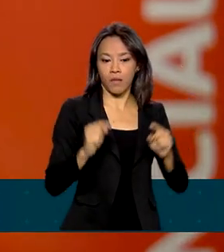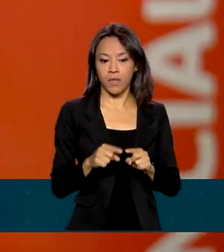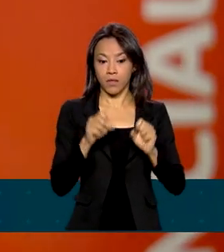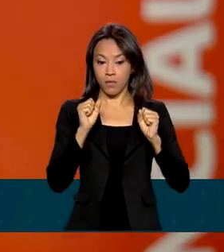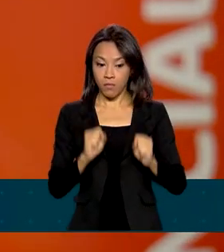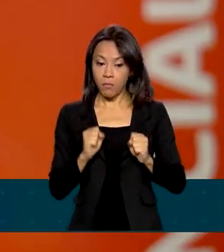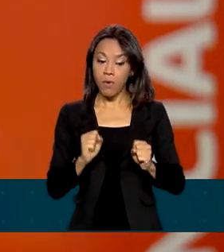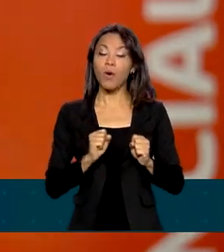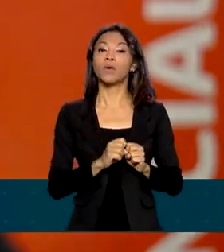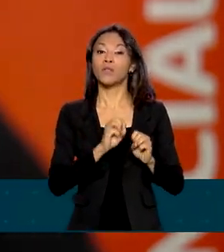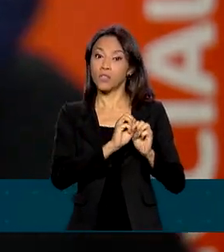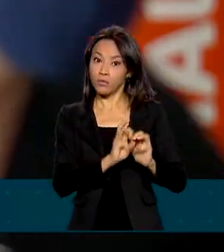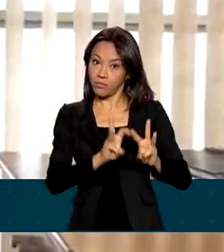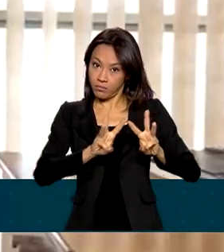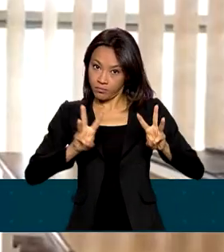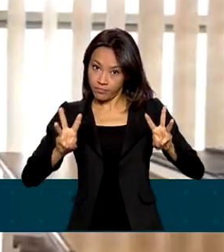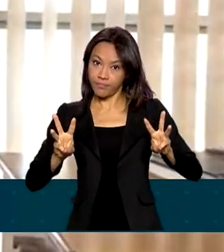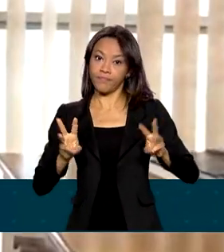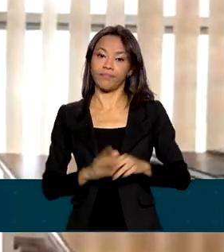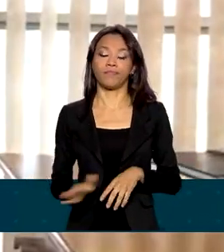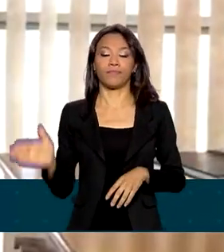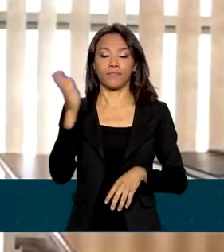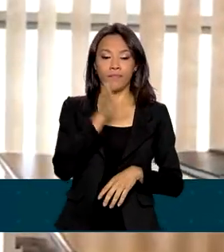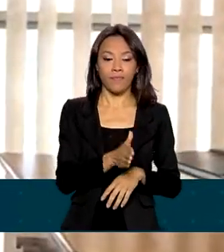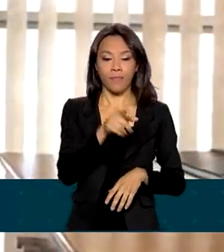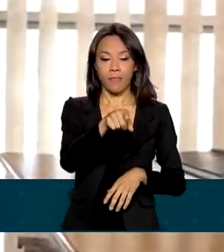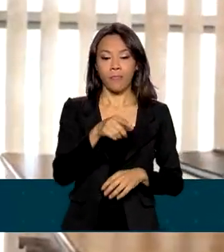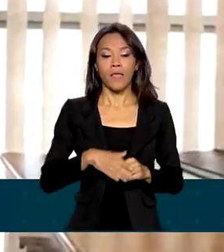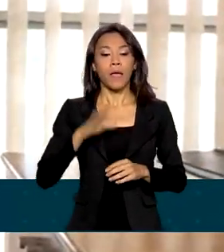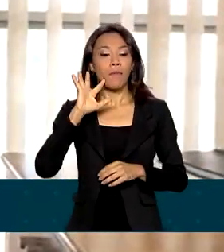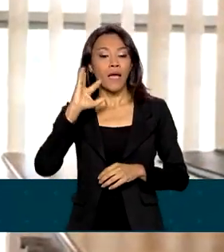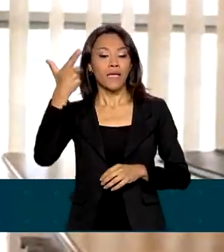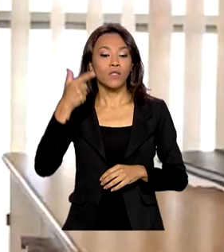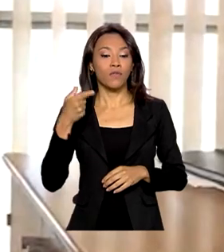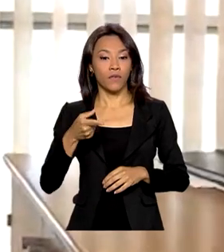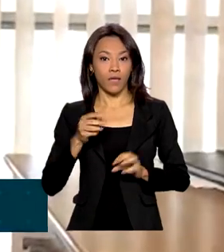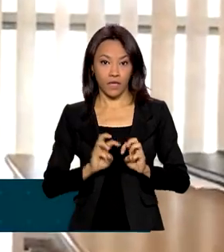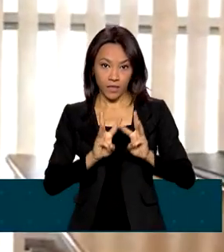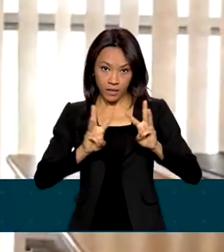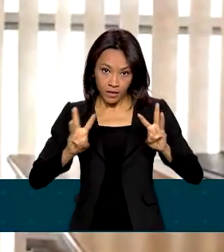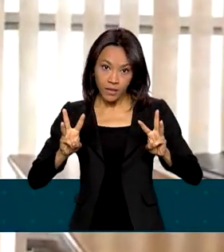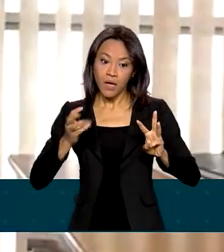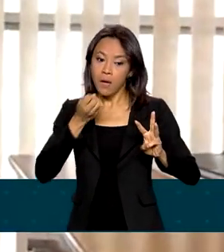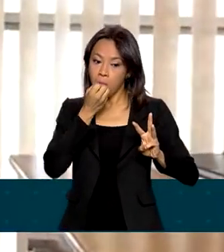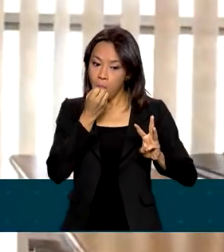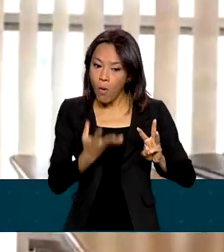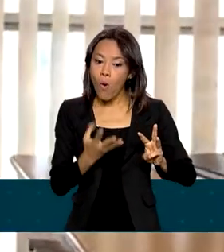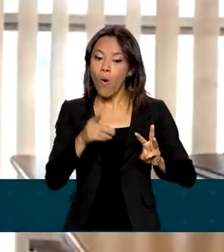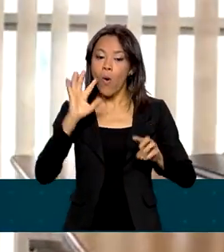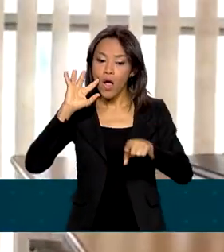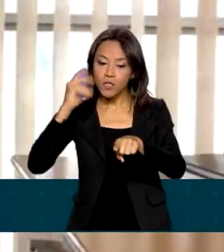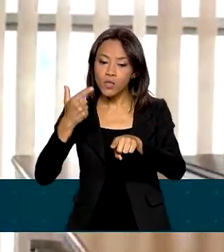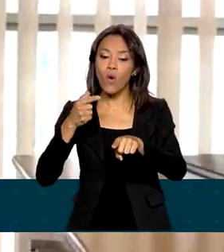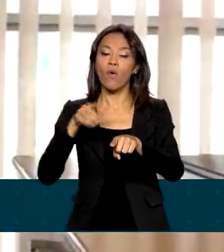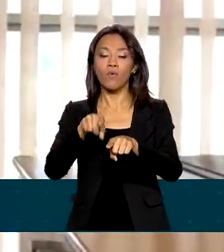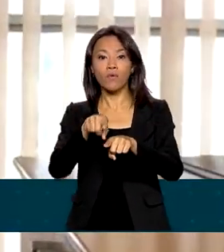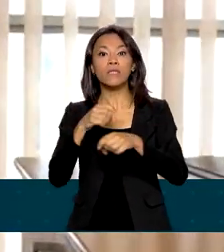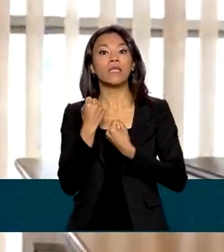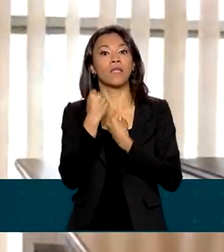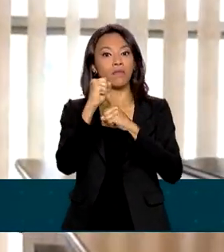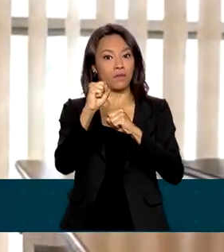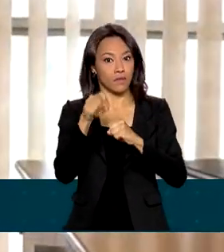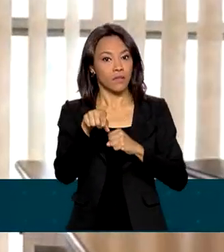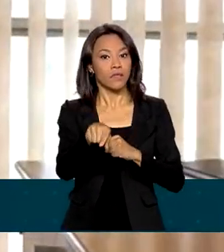.gov.br. O índice de solução dessa plataforma é muito bom, nós chegamos a quase 80% e as empresas